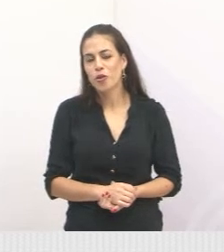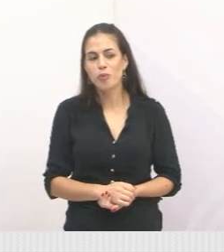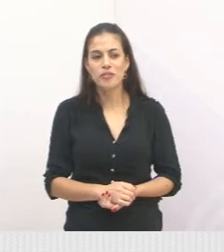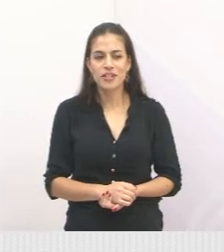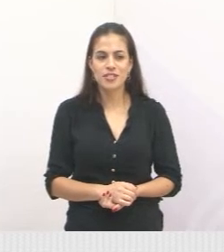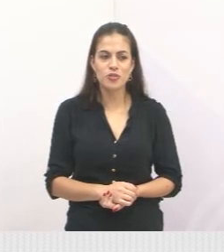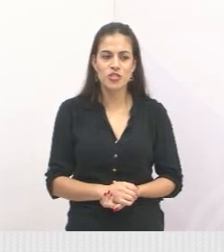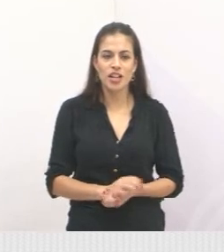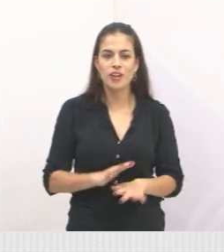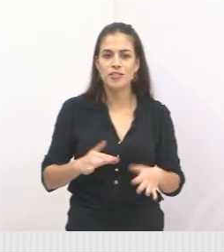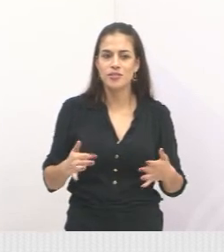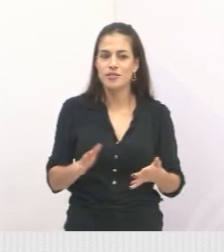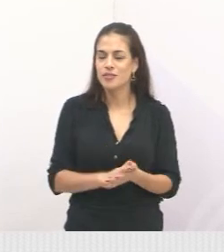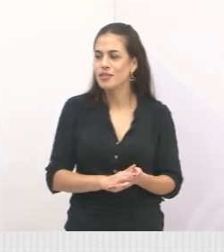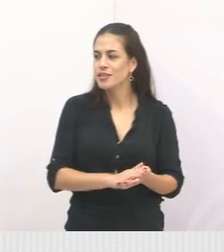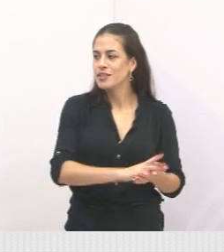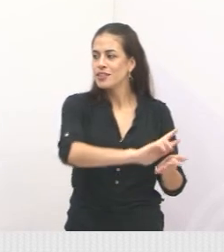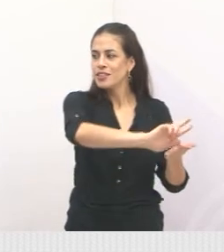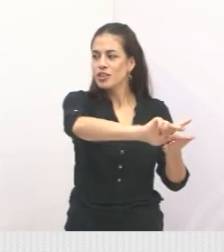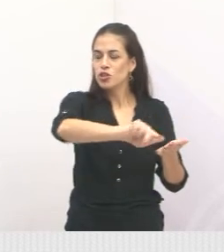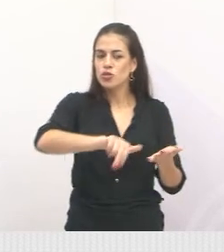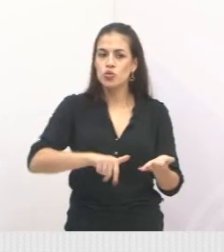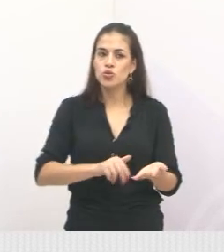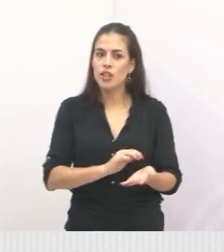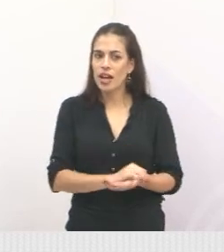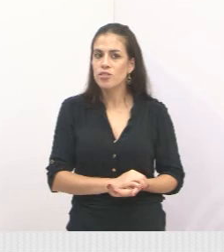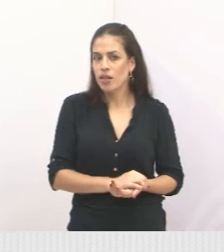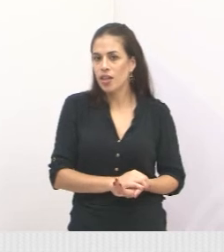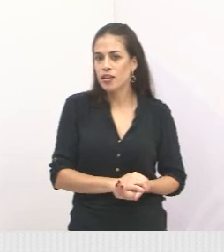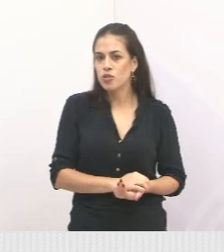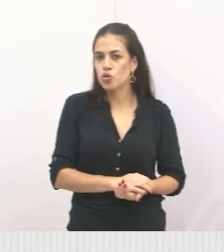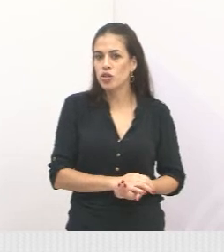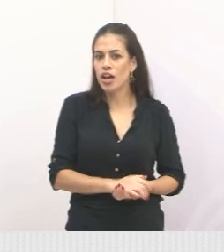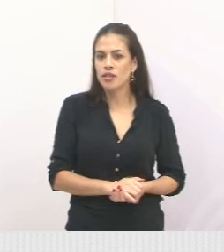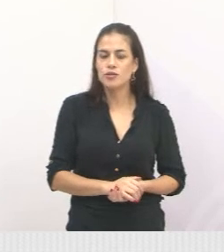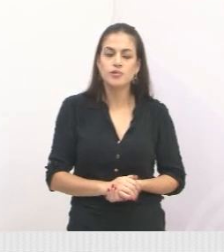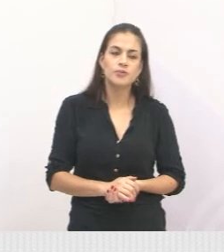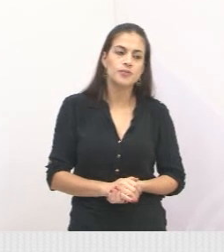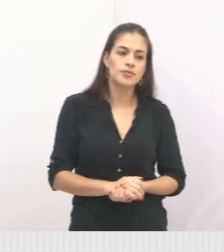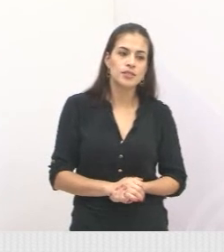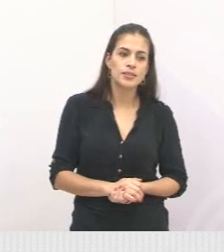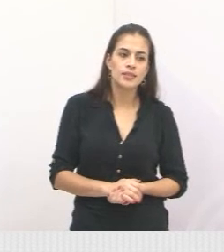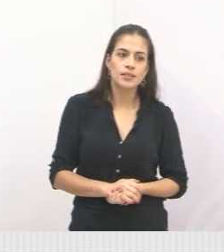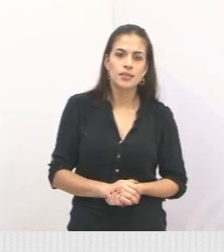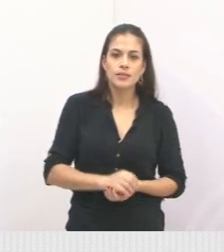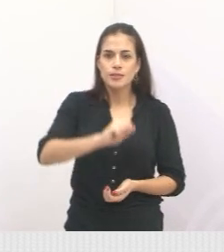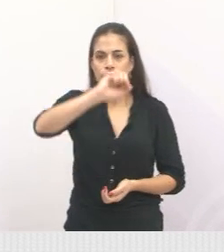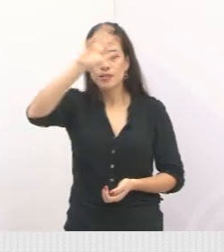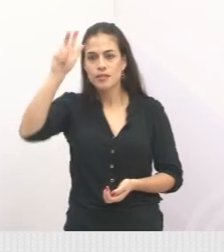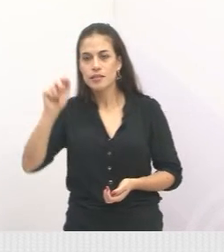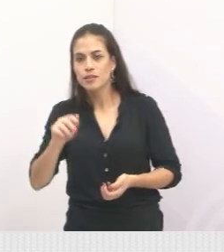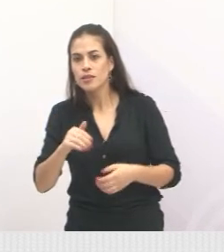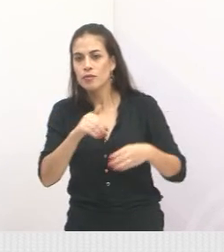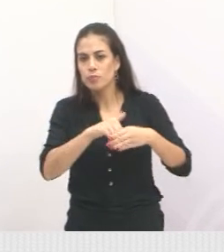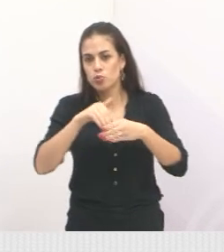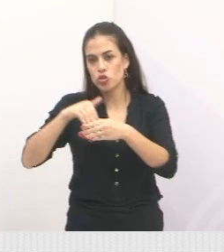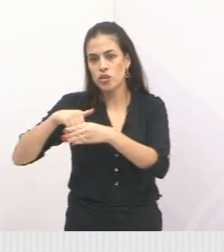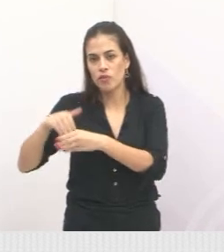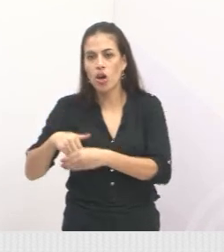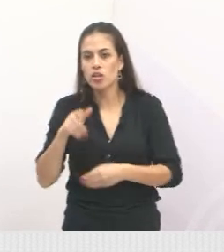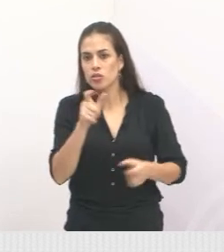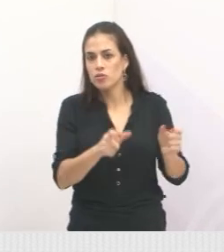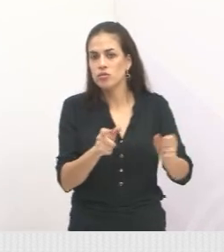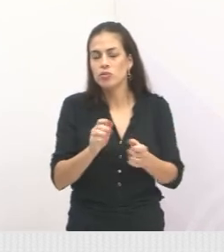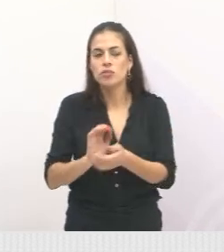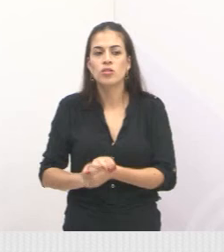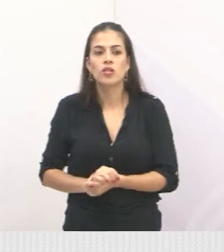Angola, representando Angola, representando a África, representando a Argentina, nos Estados Unidos, um grupo